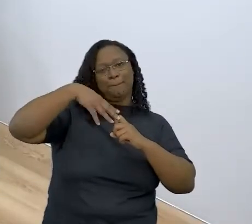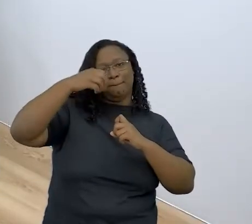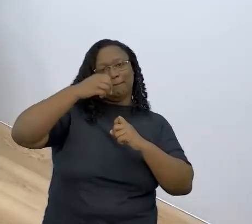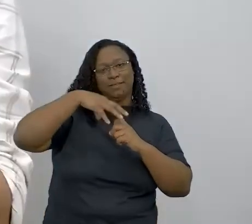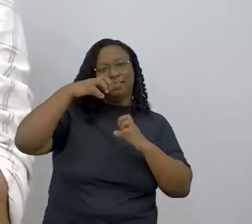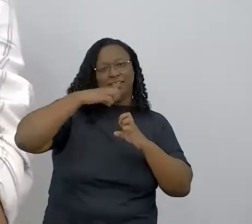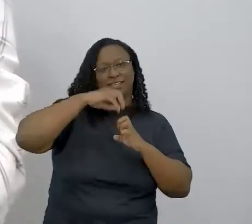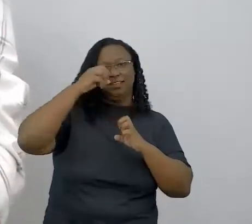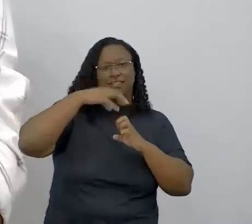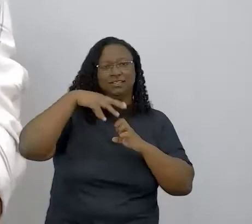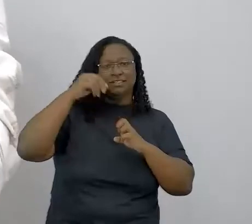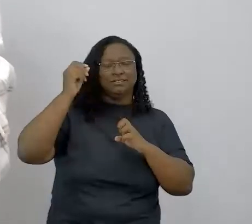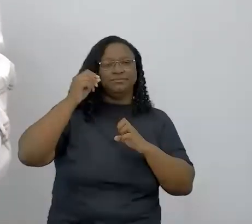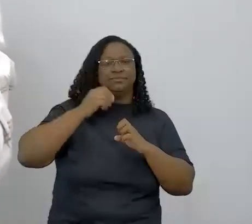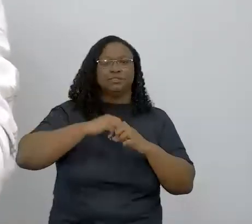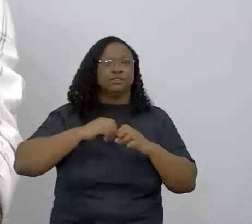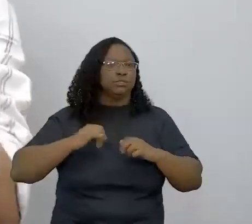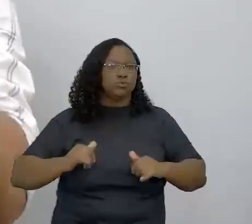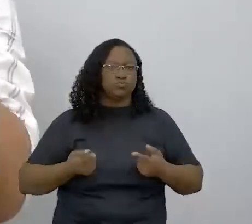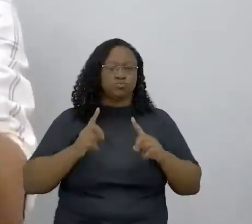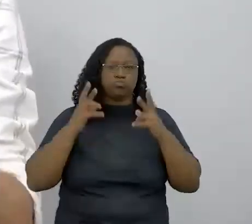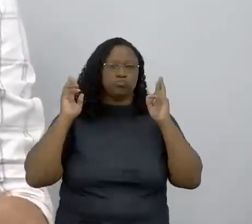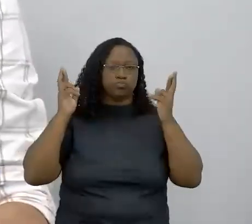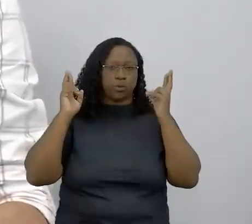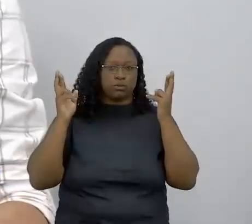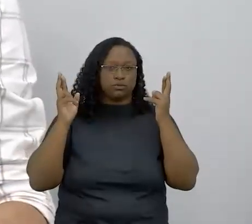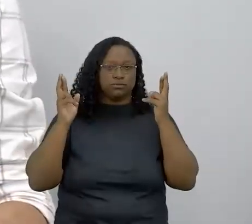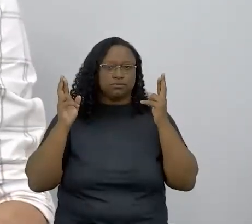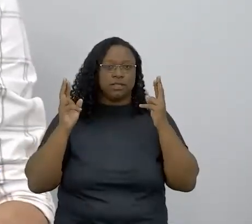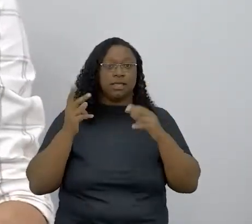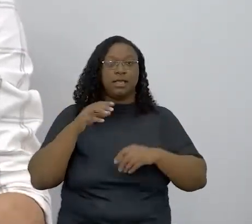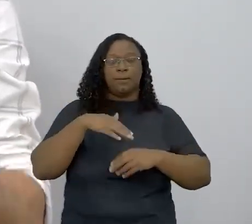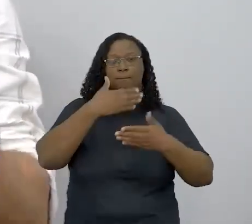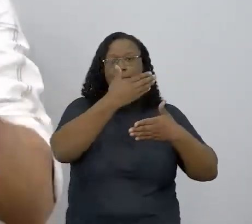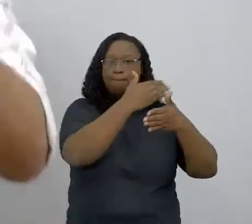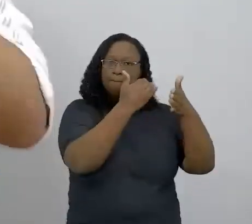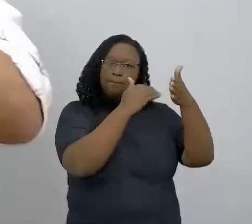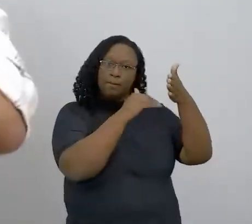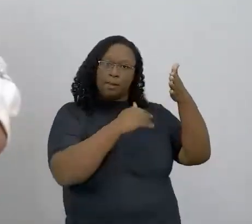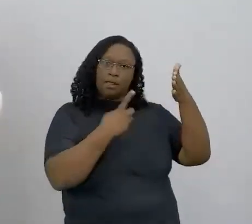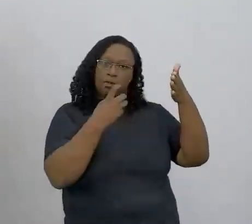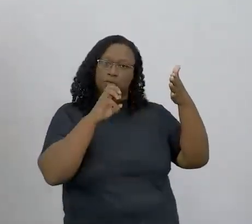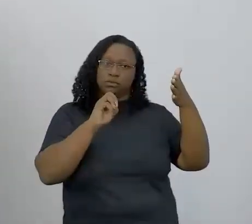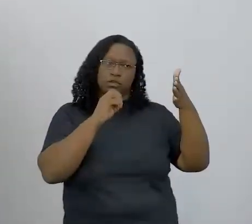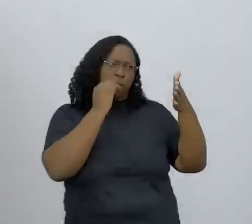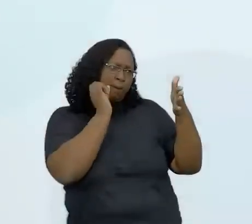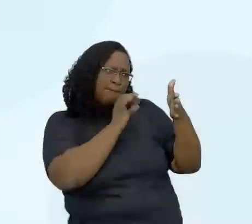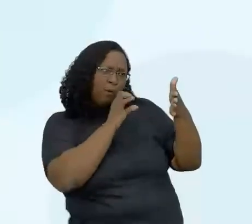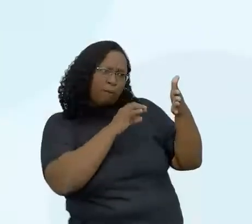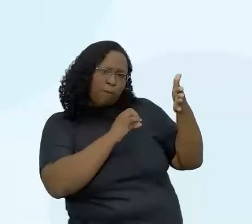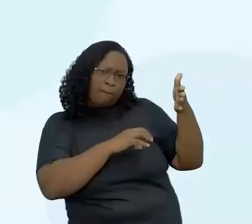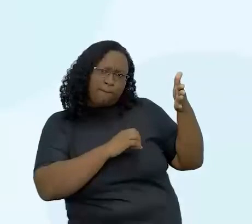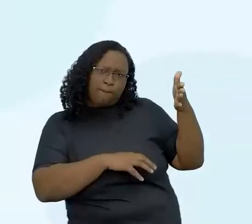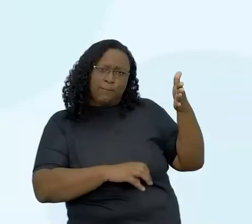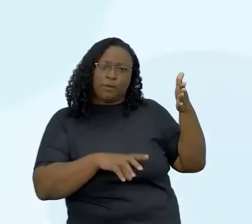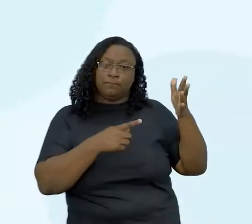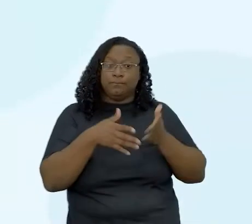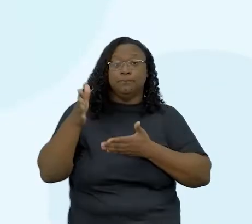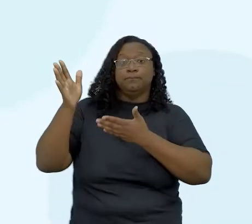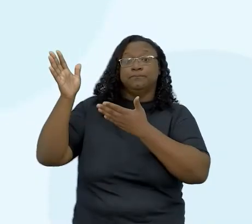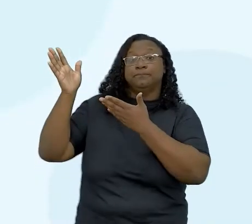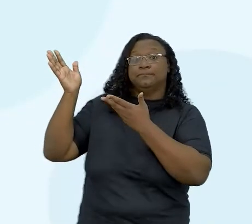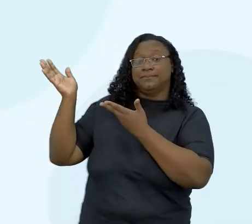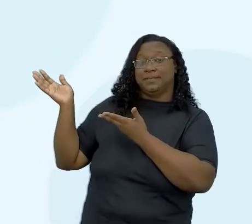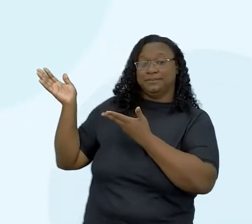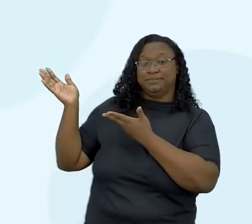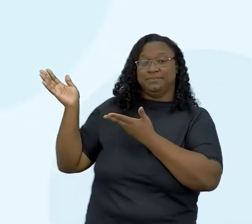Sebrae, que aponta para a gente as 10 características do empreendedor, né? A tabela está aí, na tela para vocês. Agora eu vou para a lousa, porque